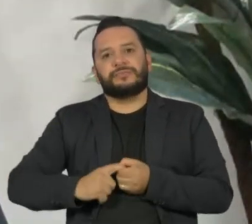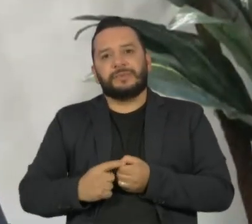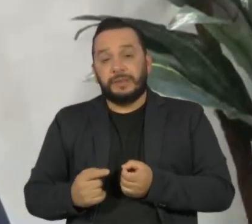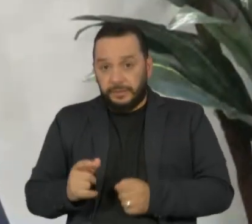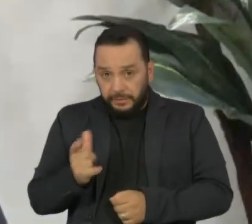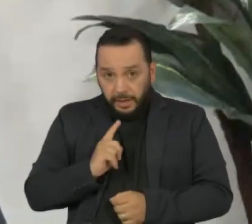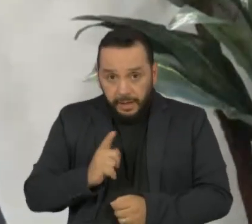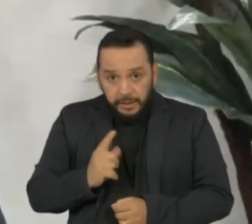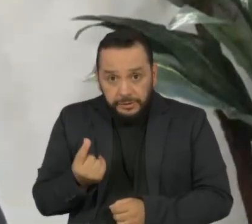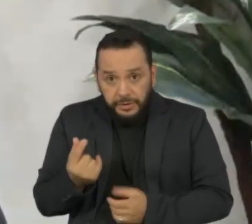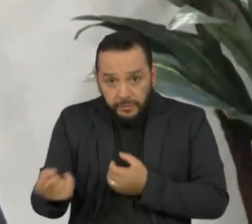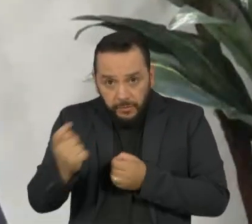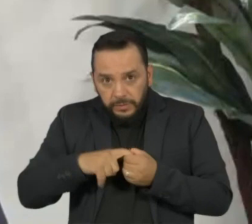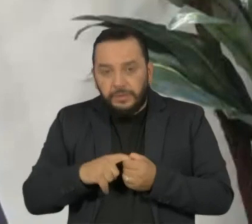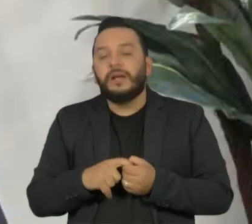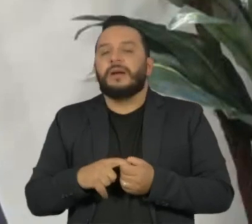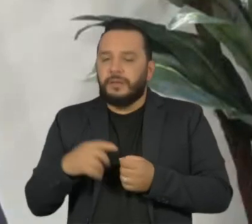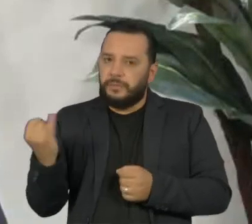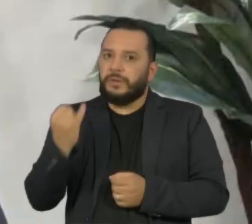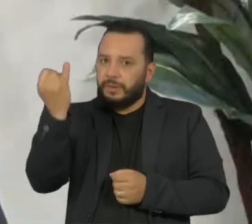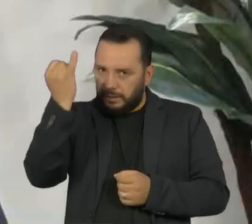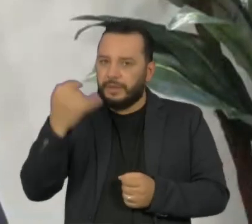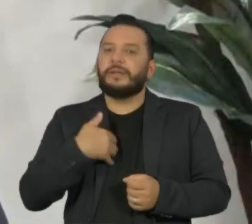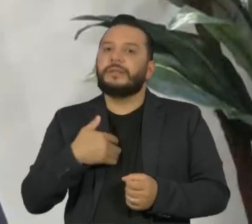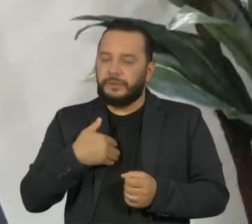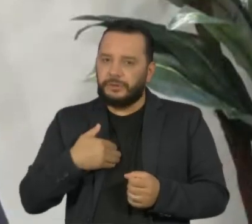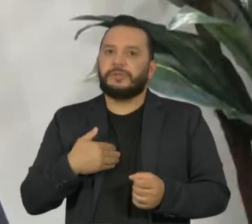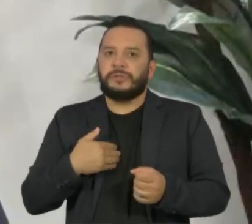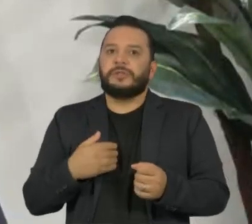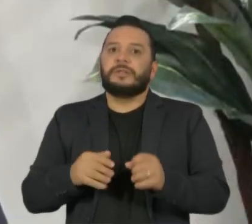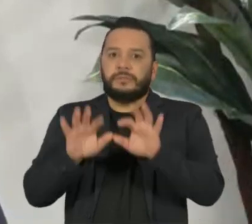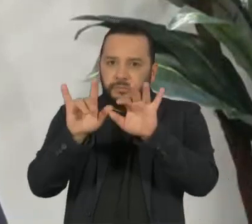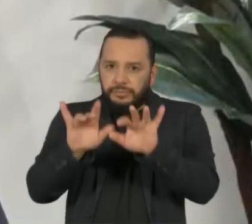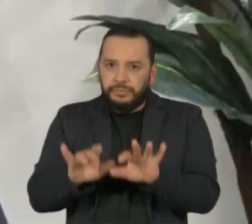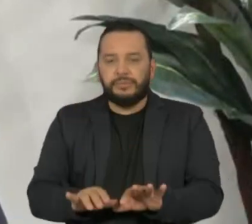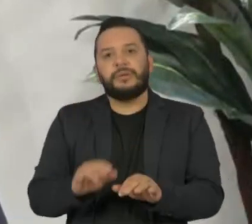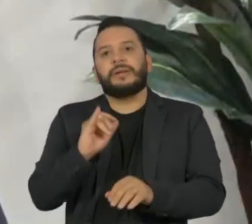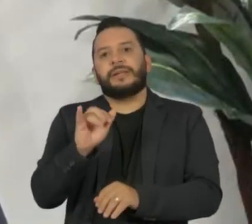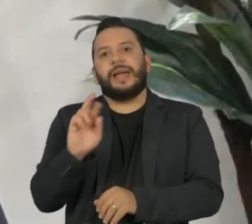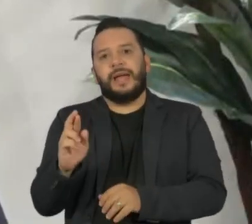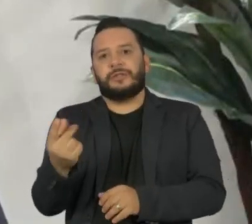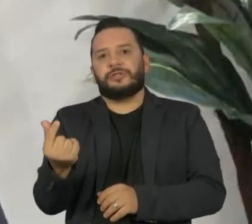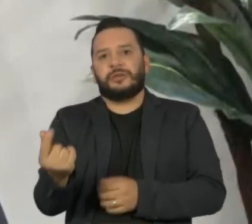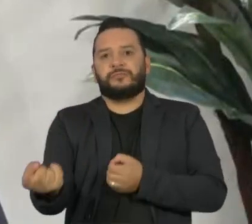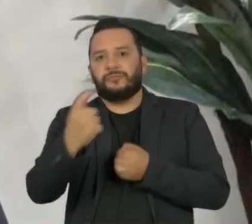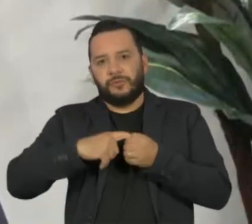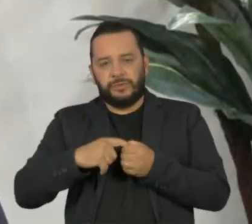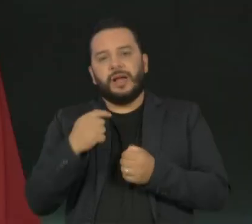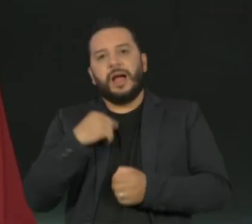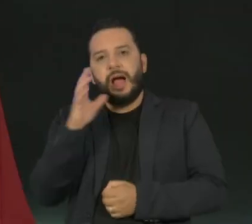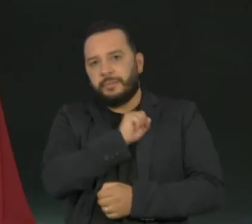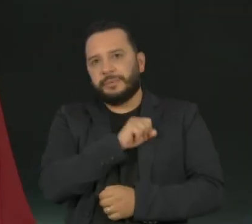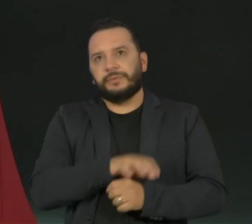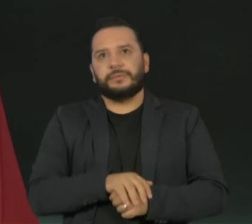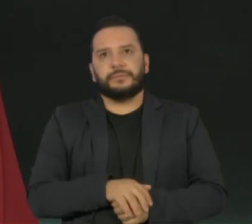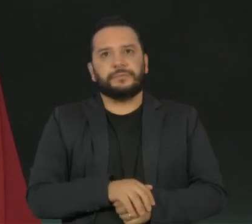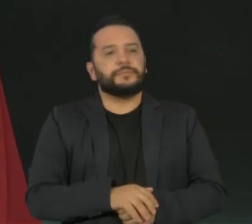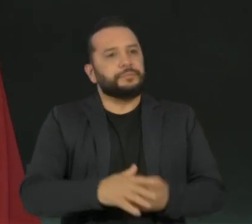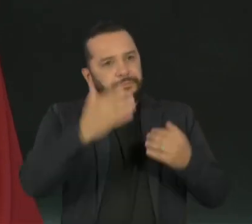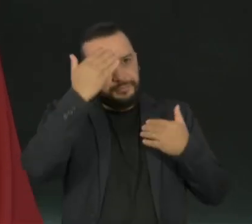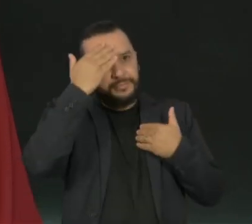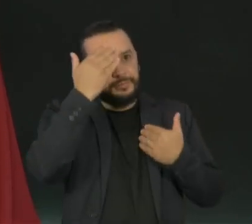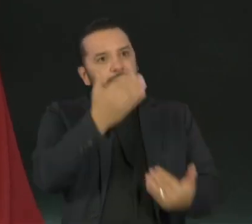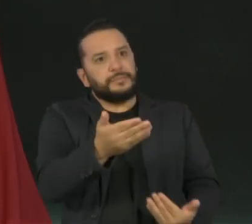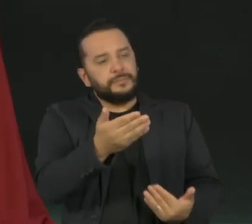quem tenha faça, não deixa passar esse prazo para que tenha o acesso a esse recurso um pouco mais rápido. Cintia Sena, muito